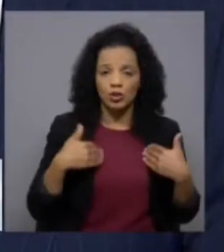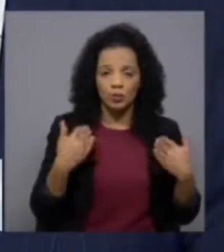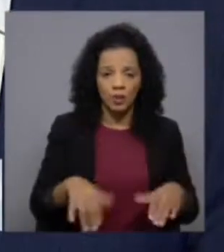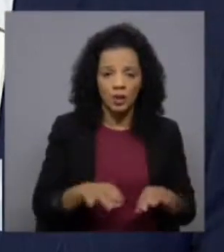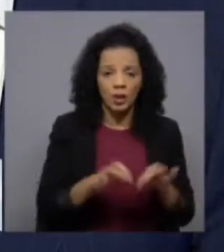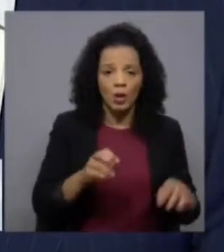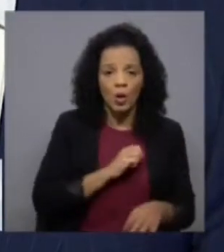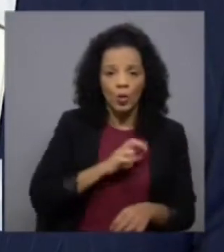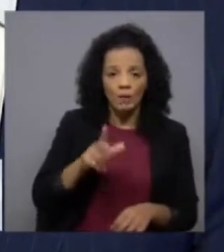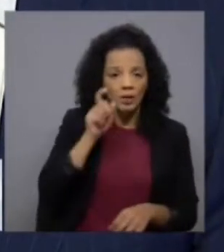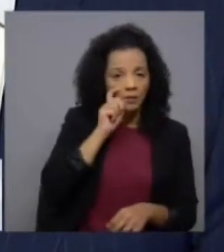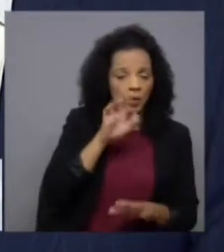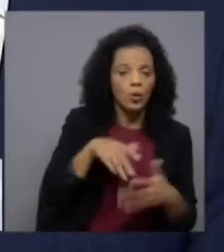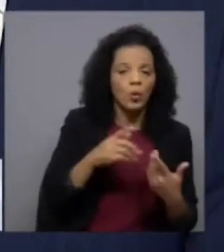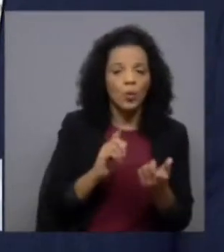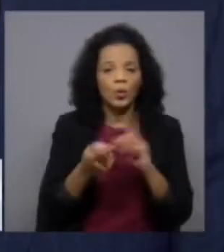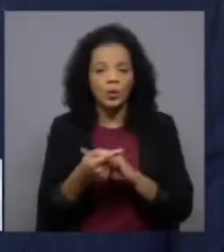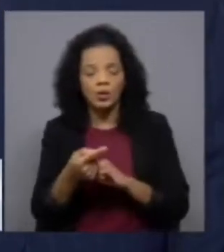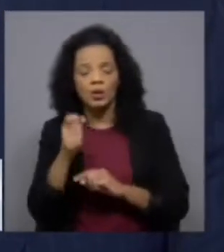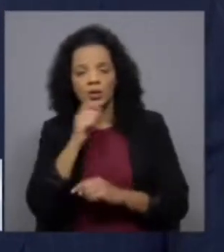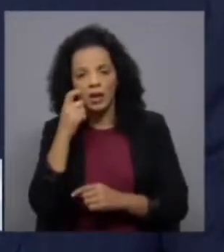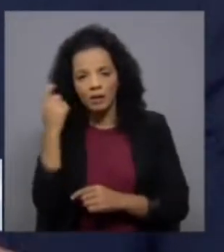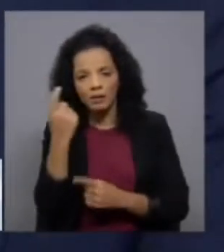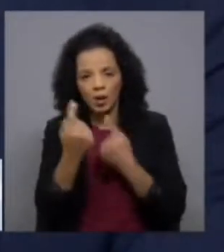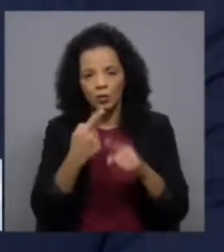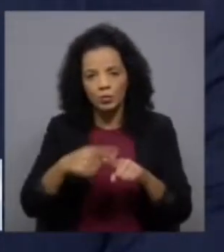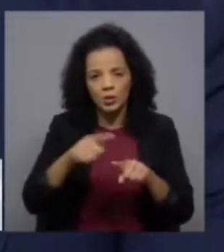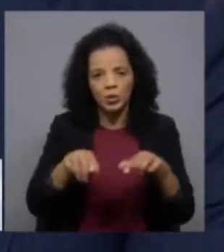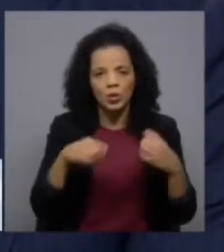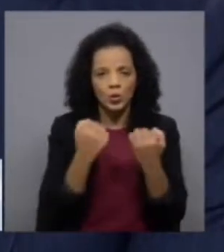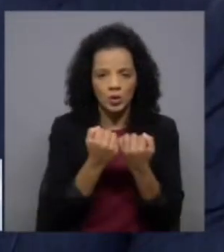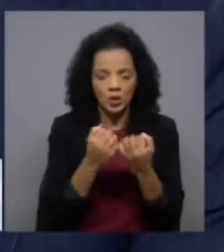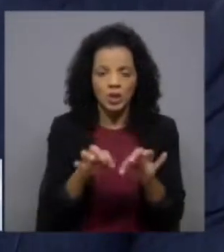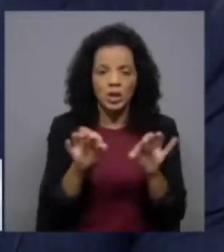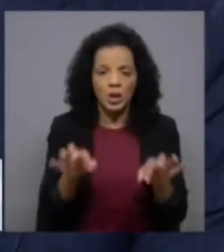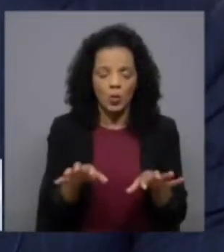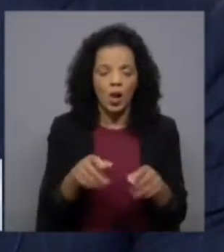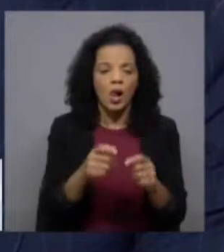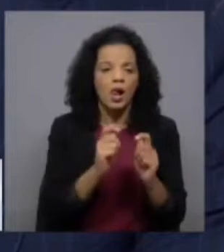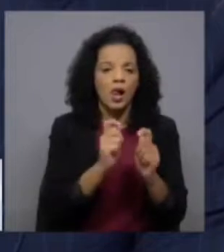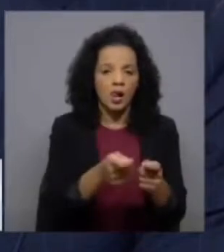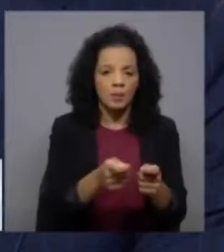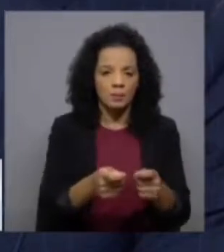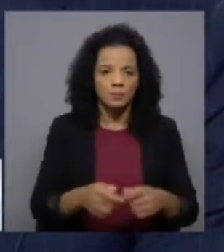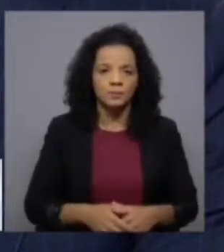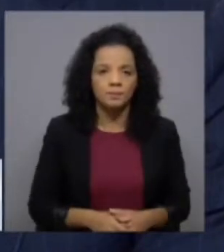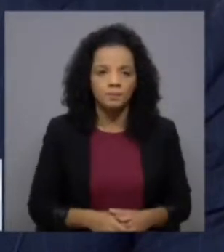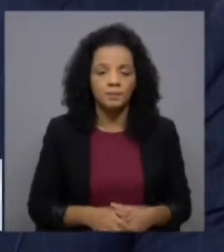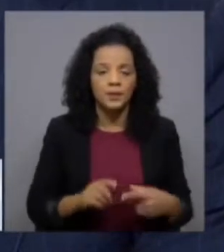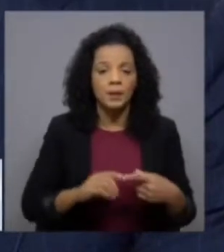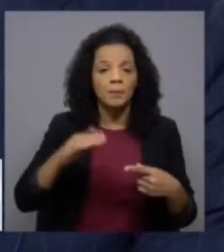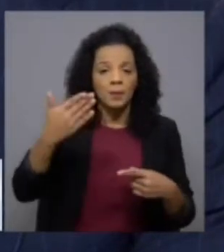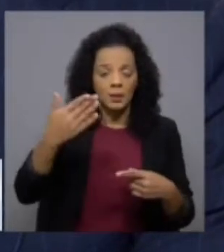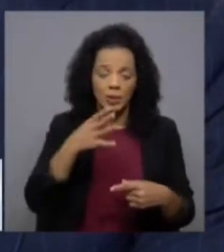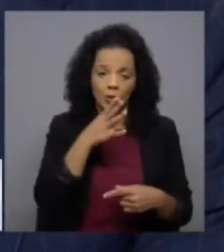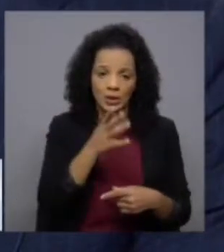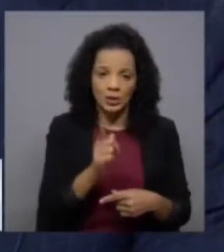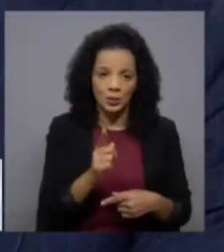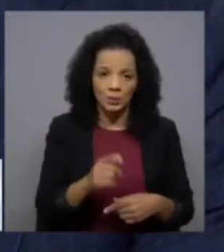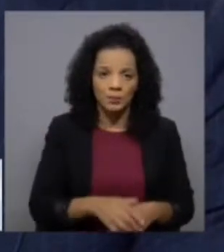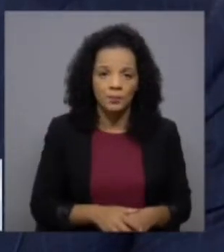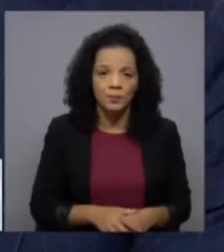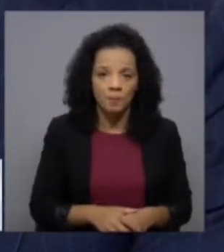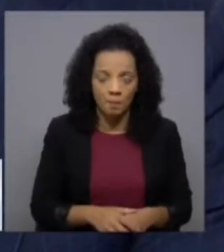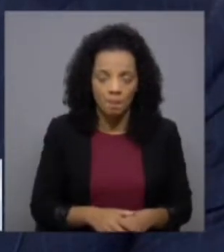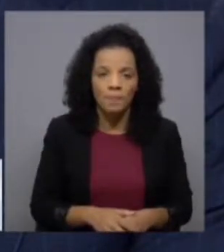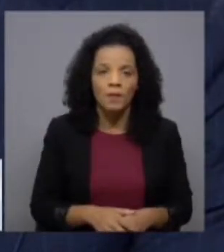defende o LIV ou se pelo contrário devemos rever algumas das prestações sociais tal como estão a ser atribuídas primeiro ponto é-se-me só dizer aquilo